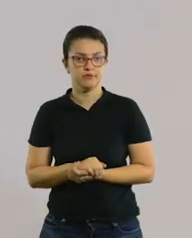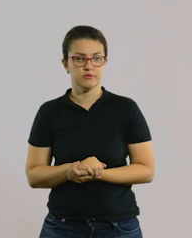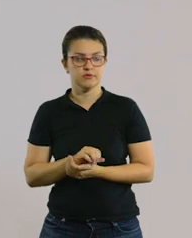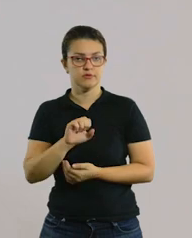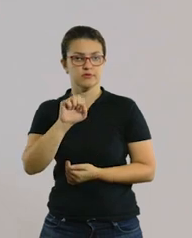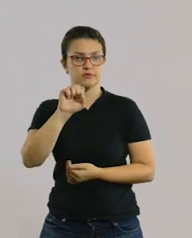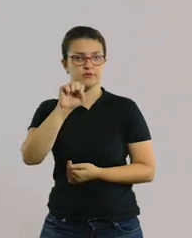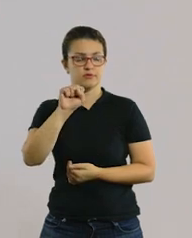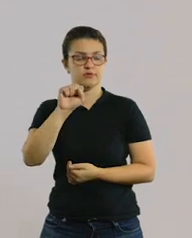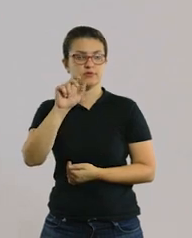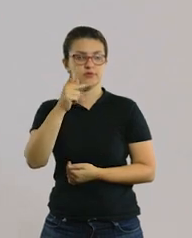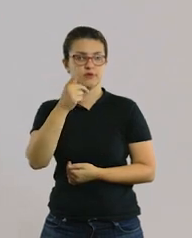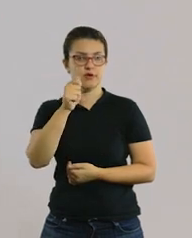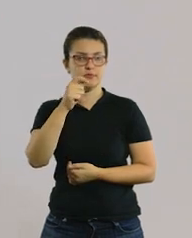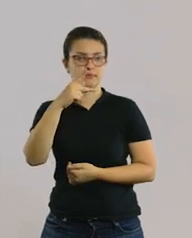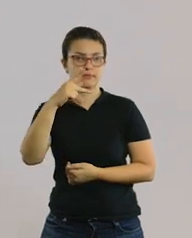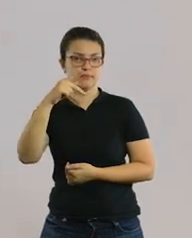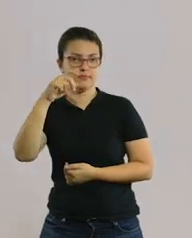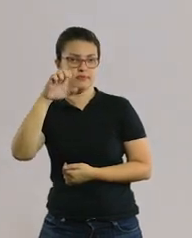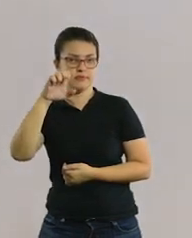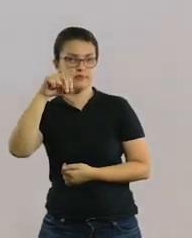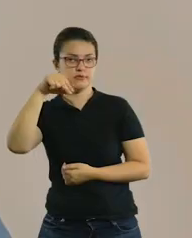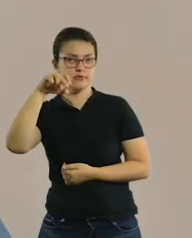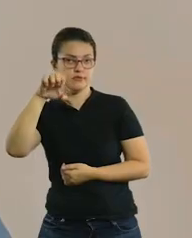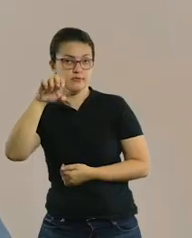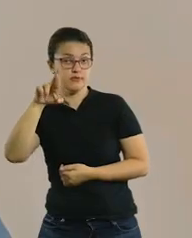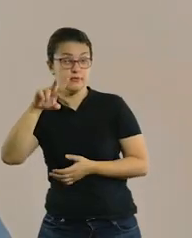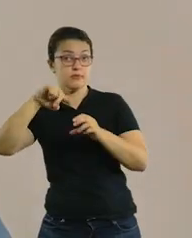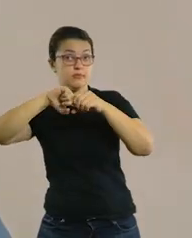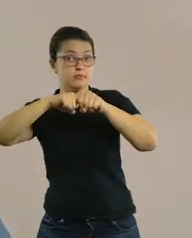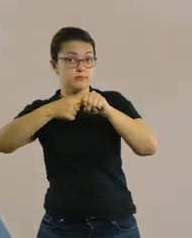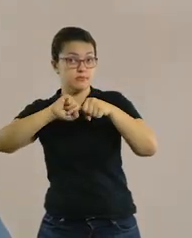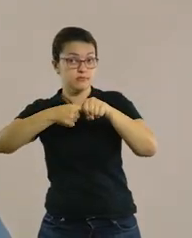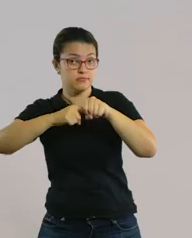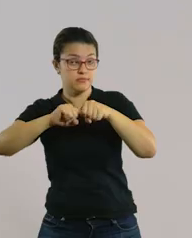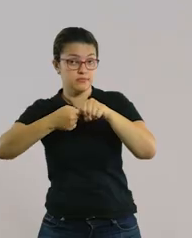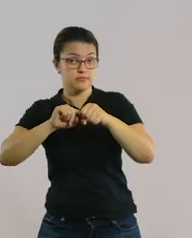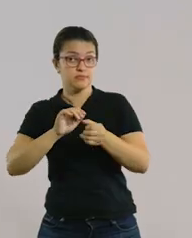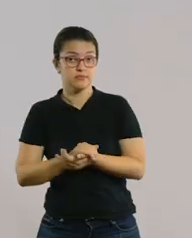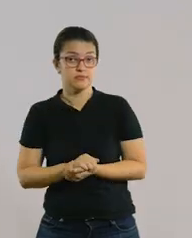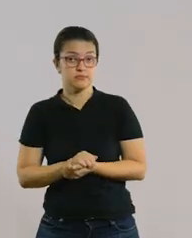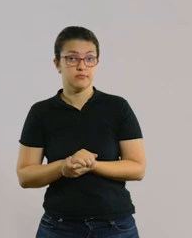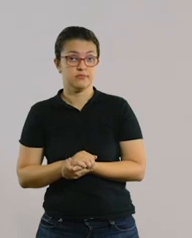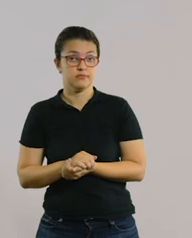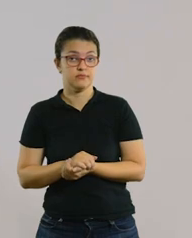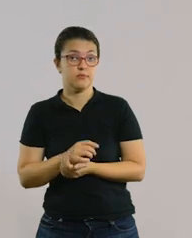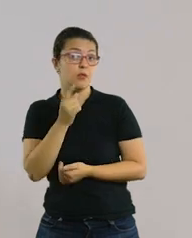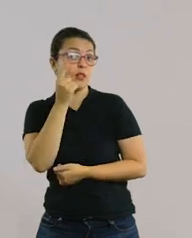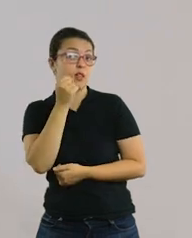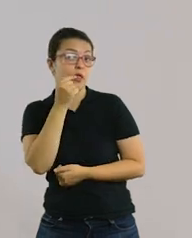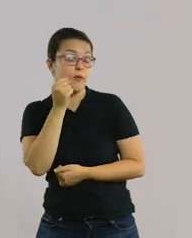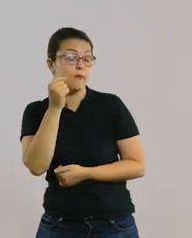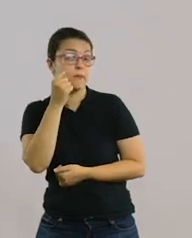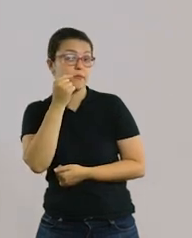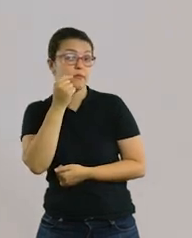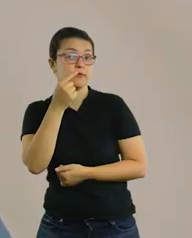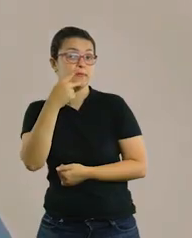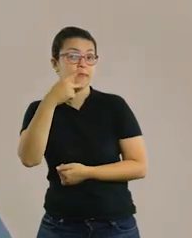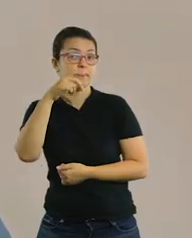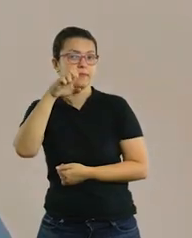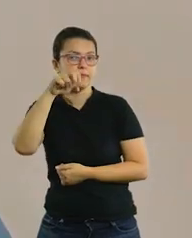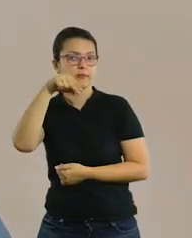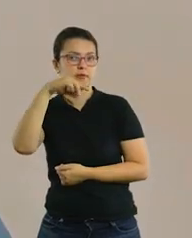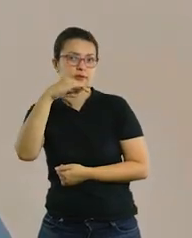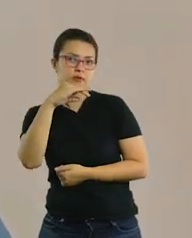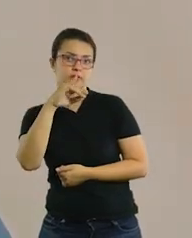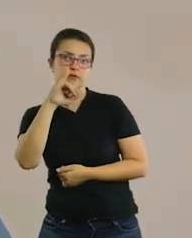Sharpener, que é o apontador. E a pencil, que é o lápis. Bom,